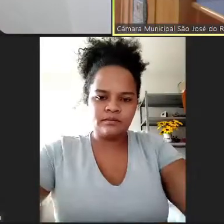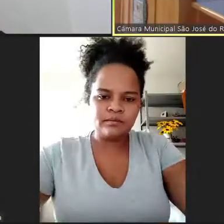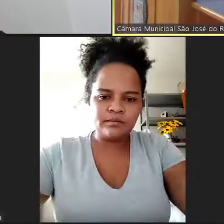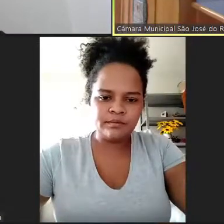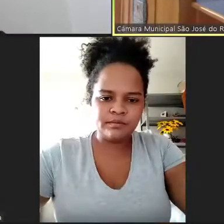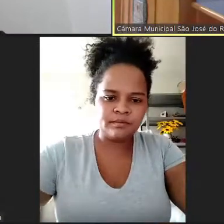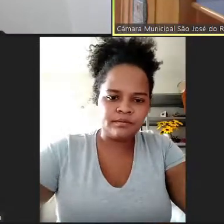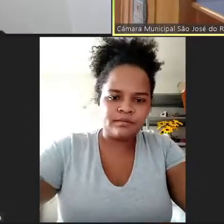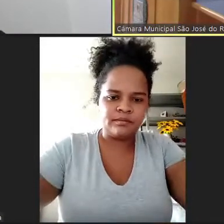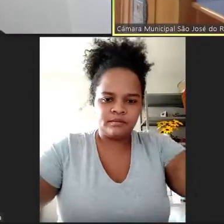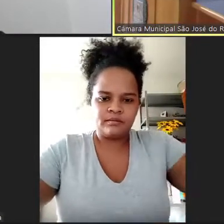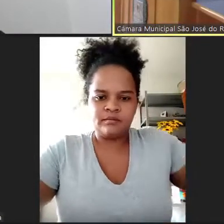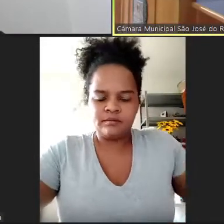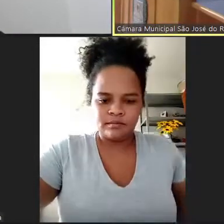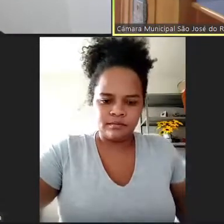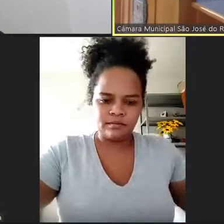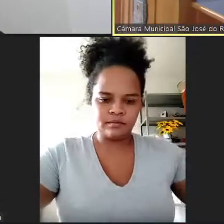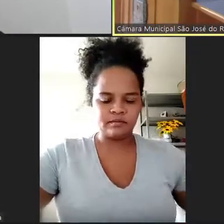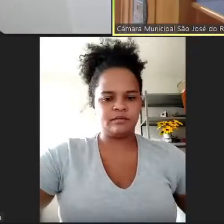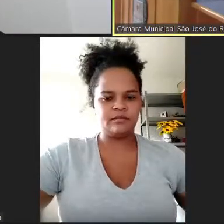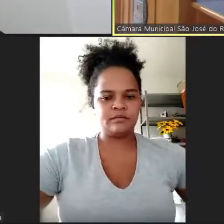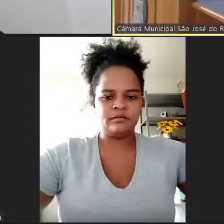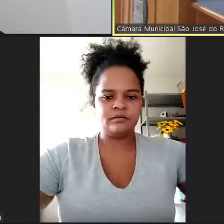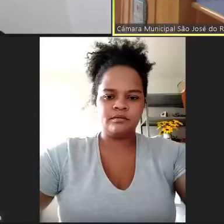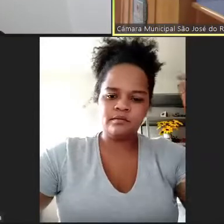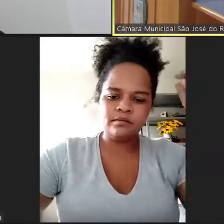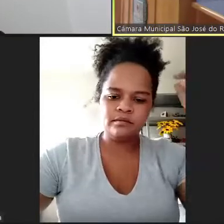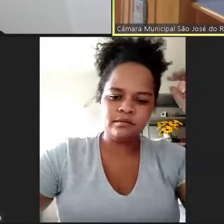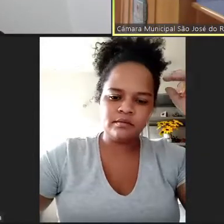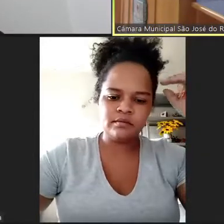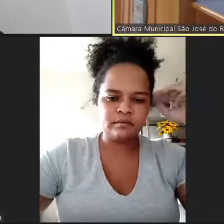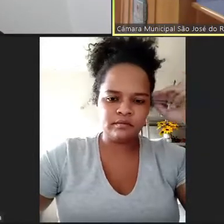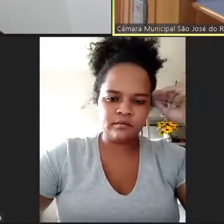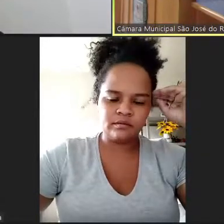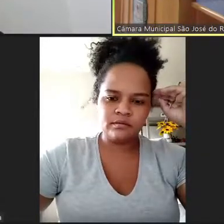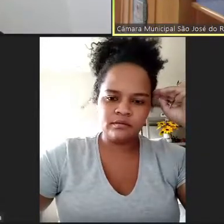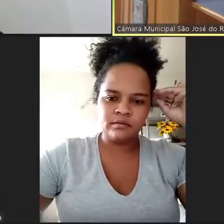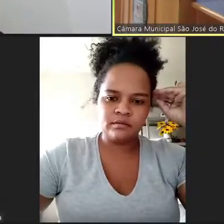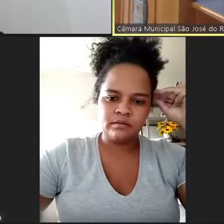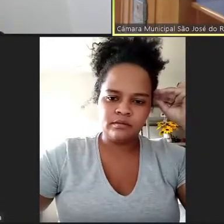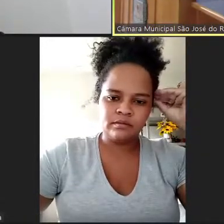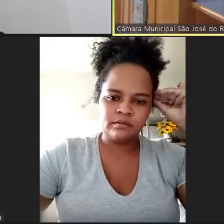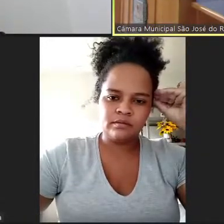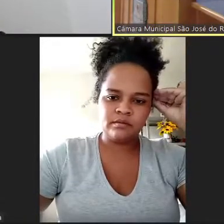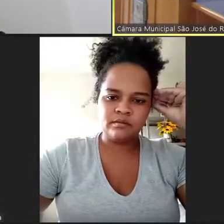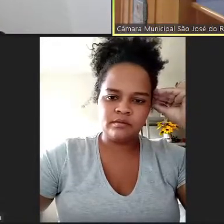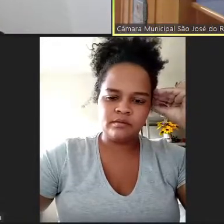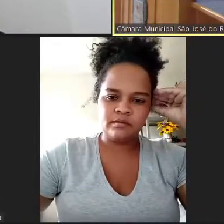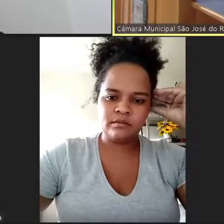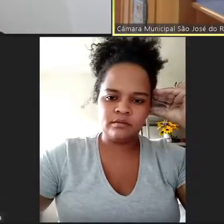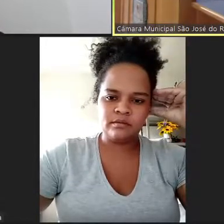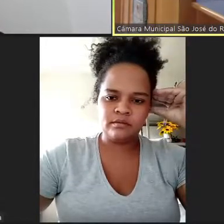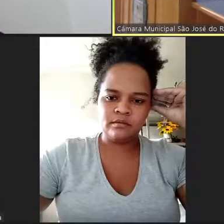Leitura da correspondência recebida por essa casa. Ciente, arquive-se. Nós iniciaremos a ordem